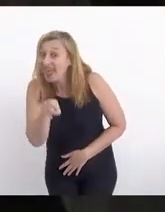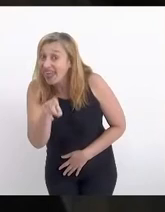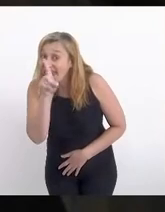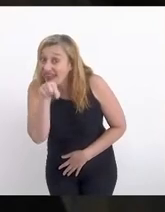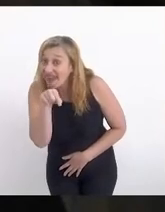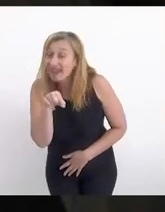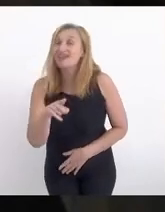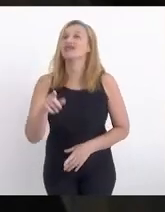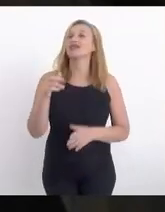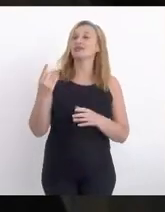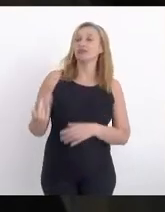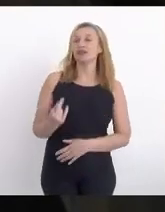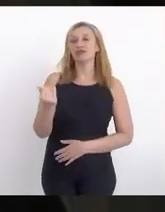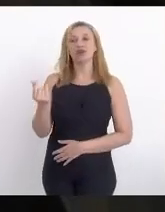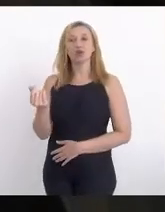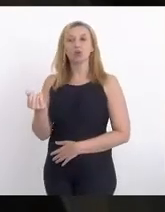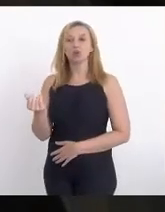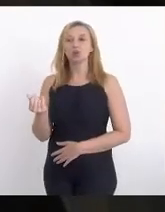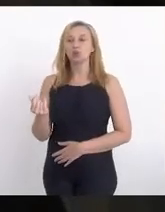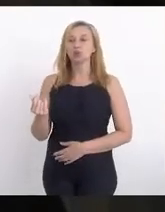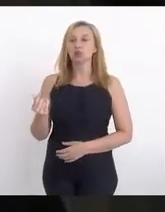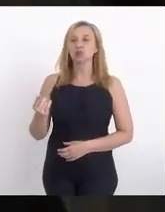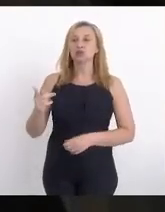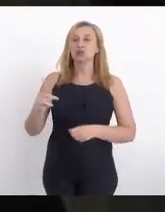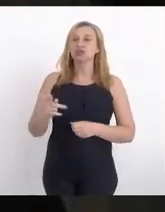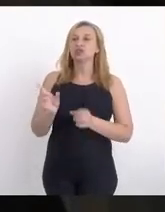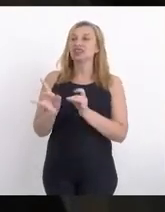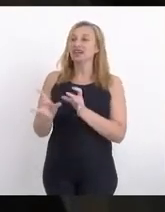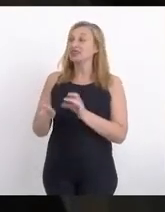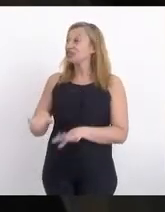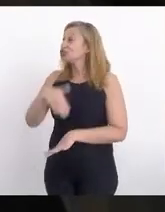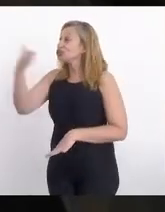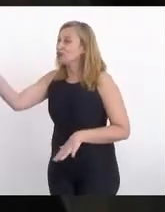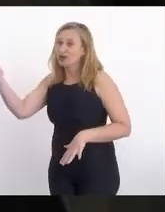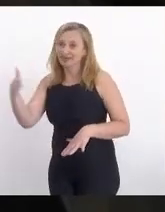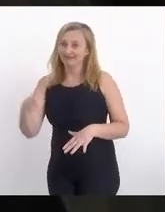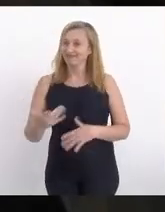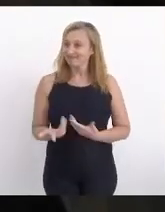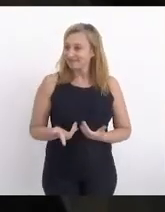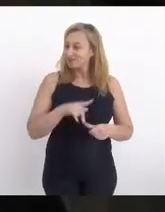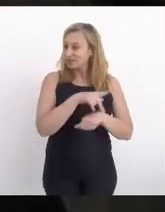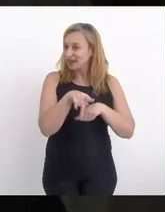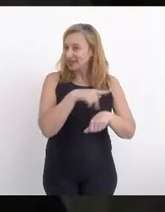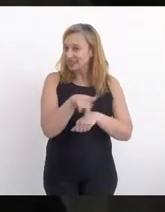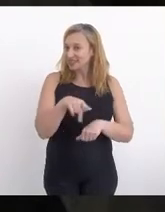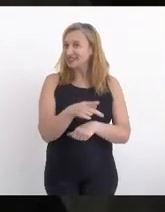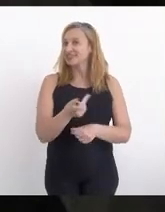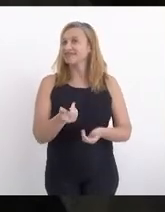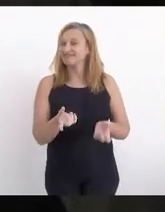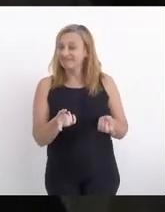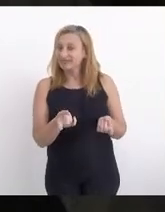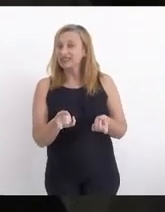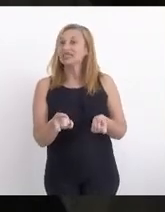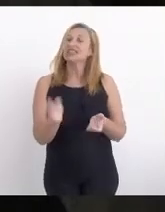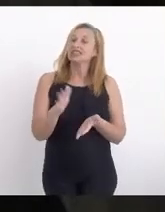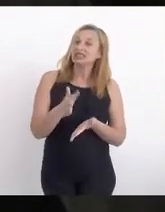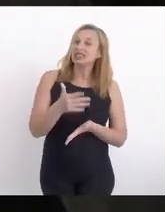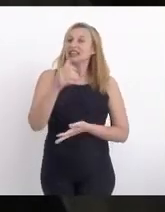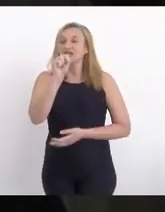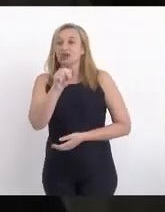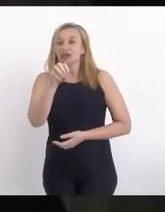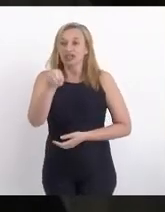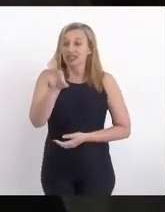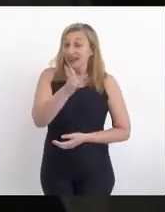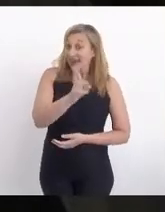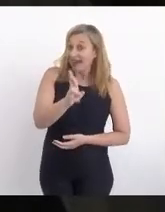pelo valor do preço a mercado internacional do barril de petróleo, que está na faixa dos R$